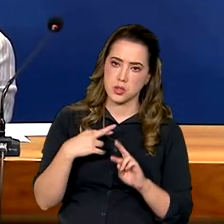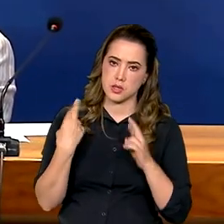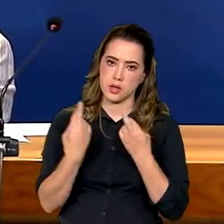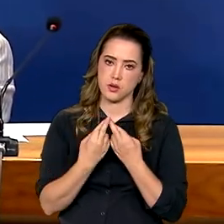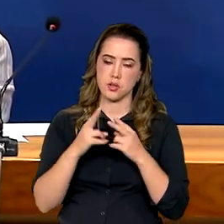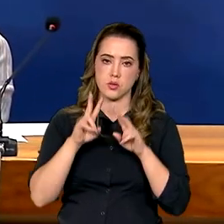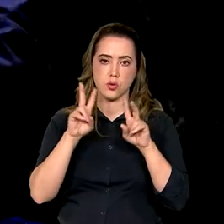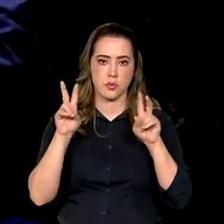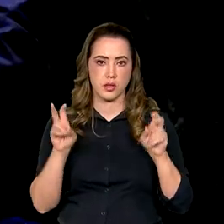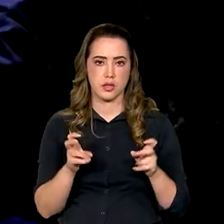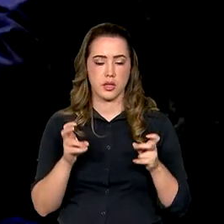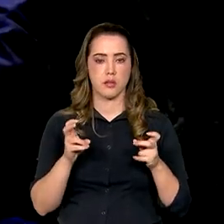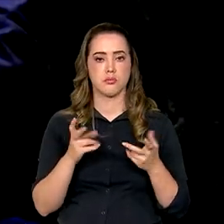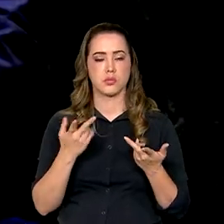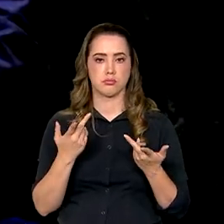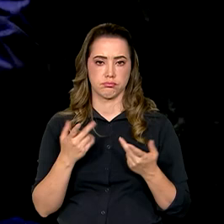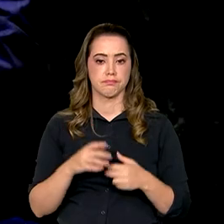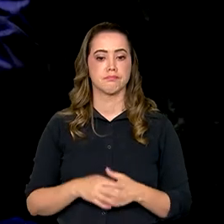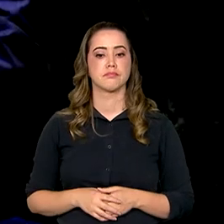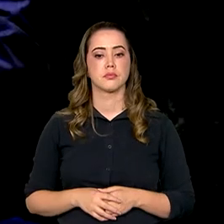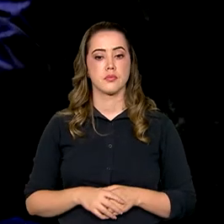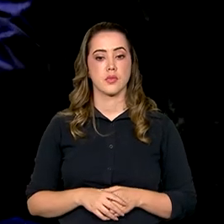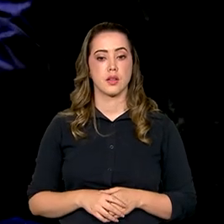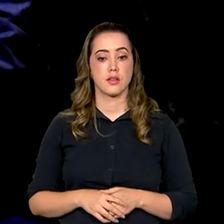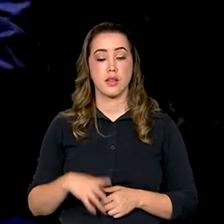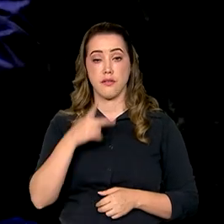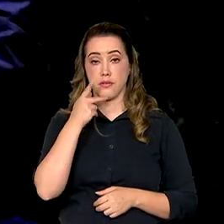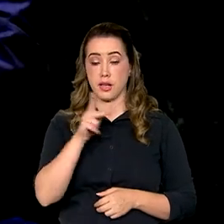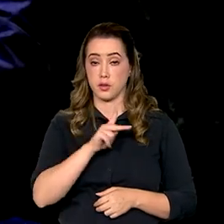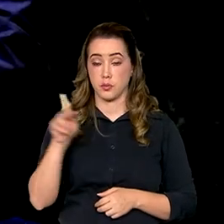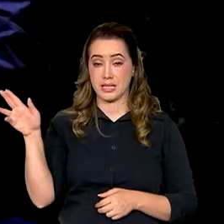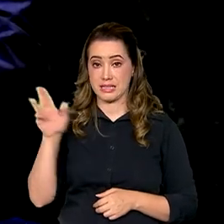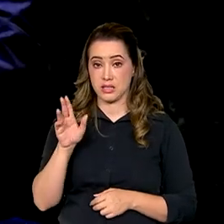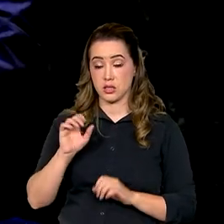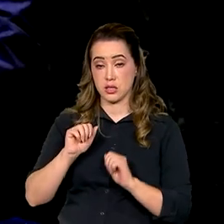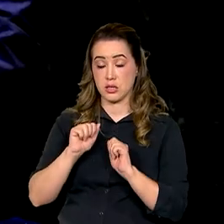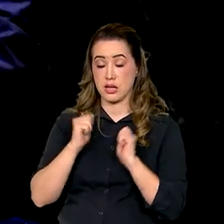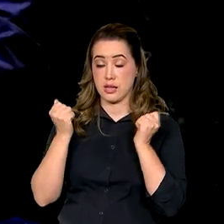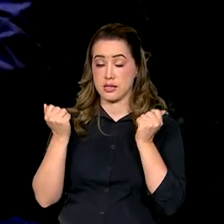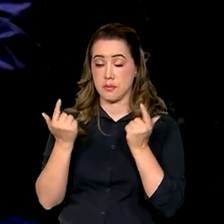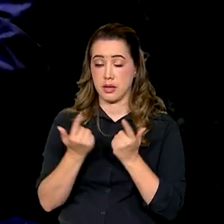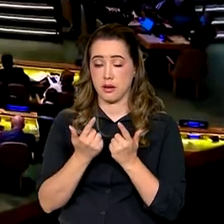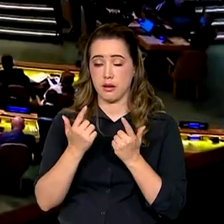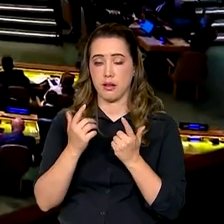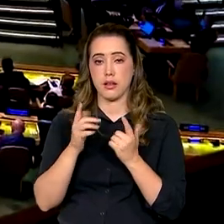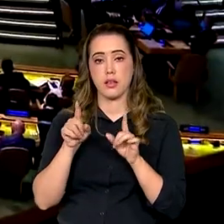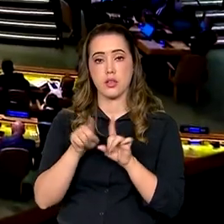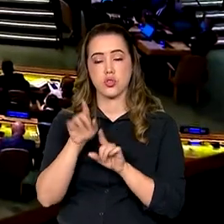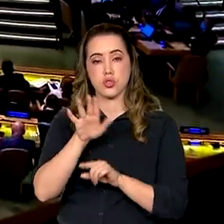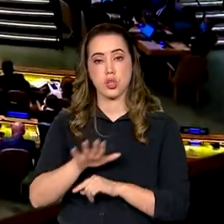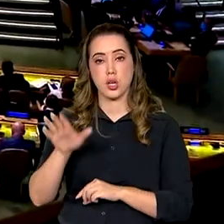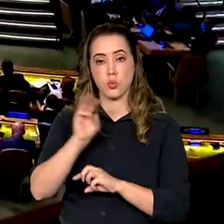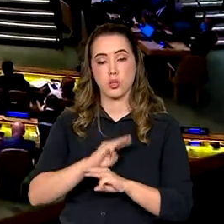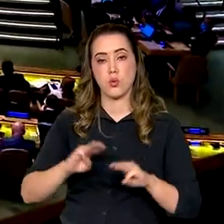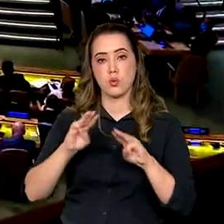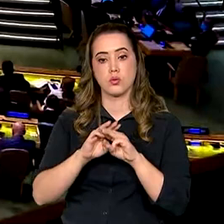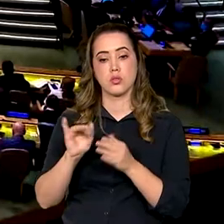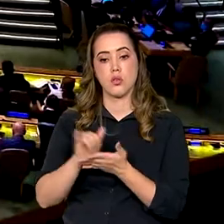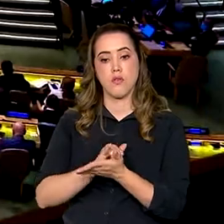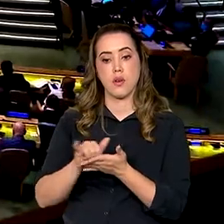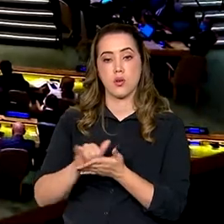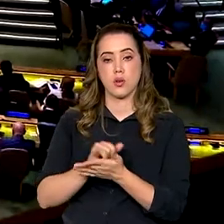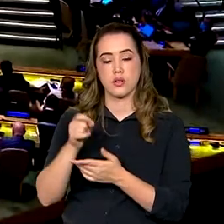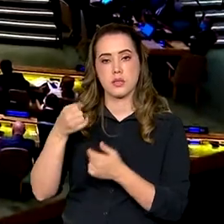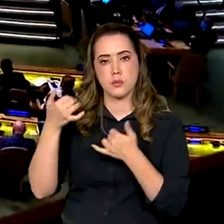sobre o cano, isso tem sido a média. No discurso do presidente Lula na Assembleia Geral das Nações Unidas, em Nova Iorque, ele